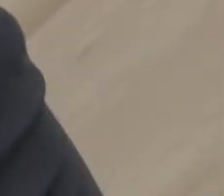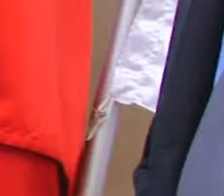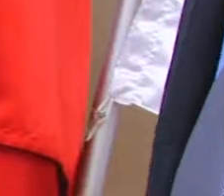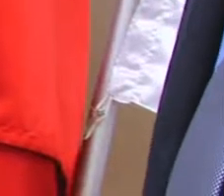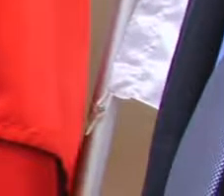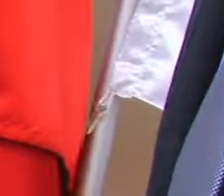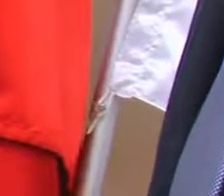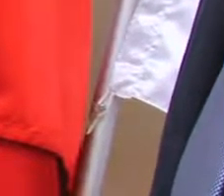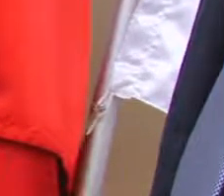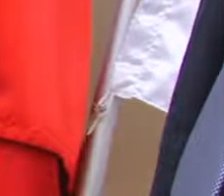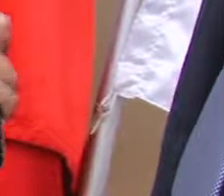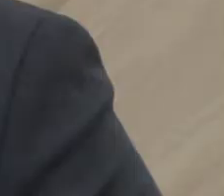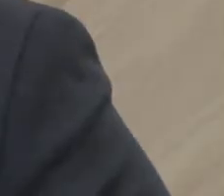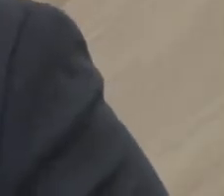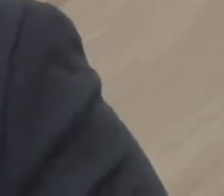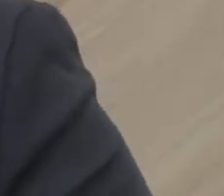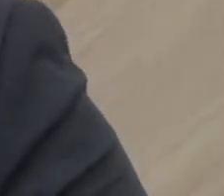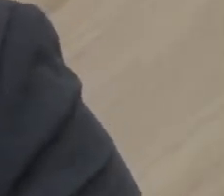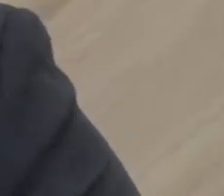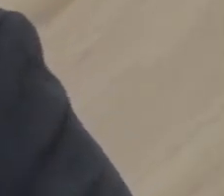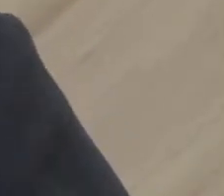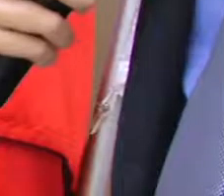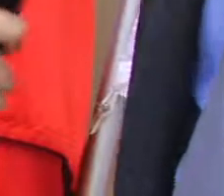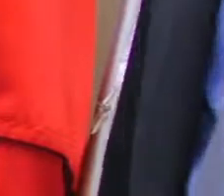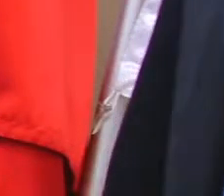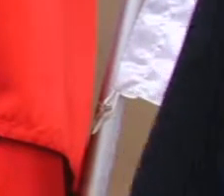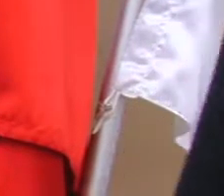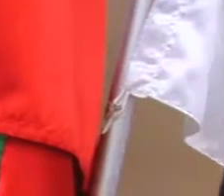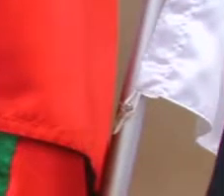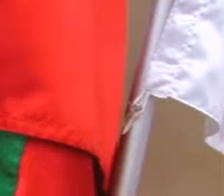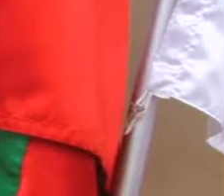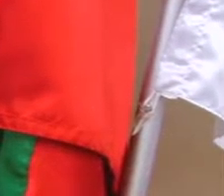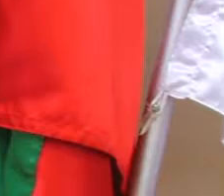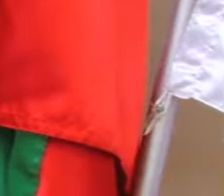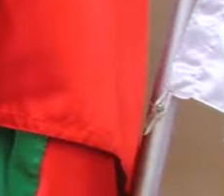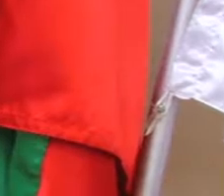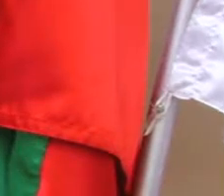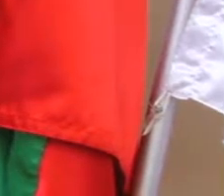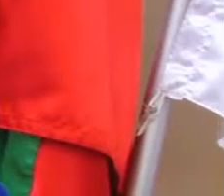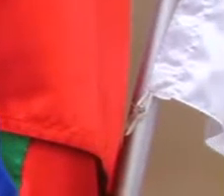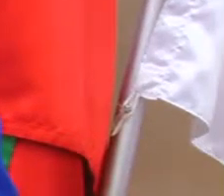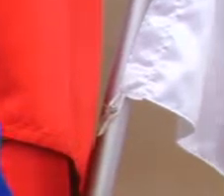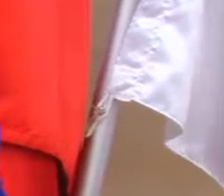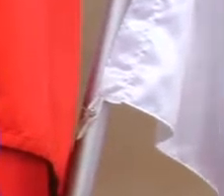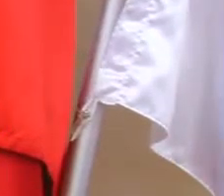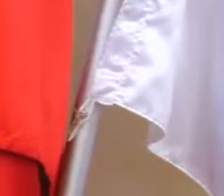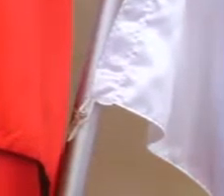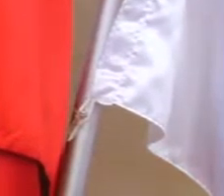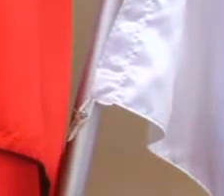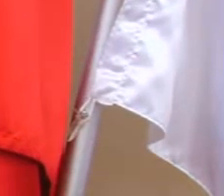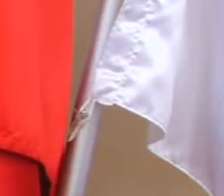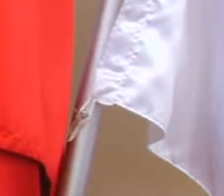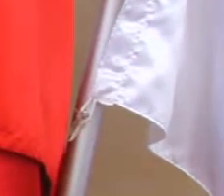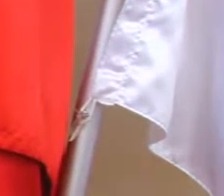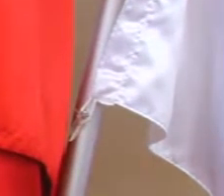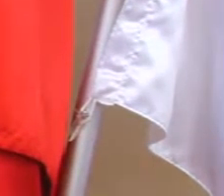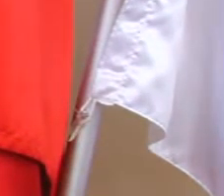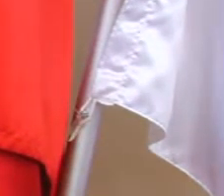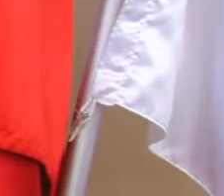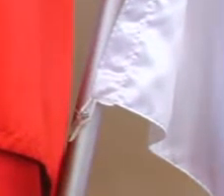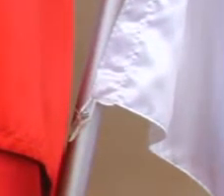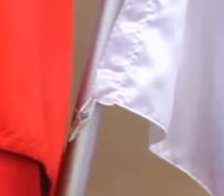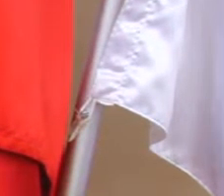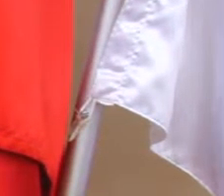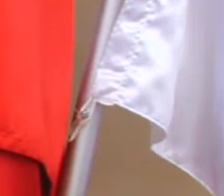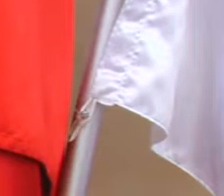obrigada pela sua participação aqui na TV Cidadã. Obrigado, uma boa noite a todos. Está chegando aqui ao meu lado também o triatleta Santiago Mendonça, ele que